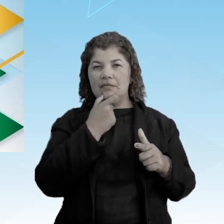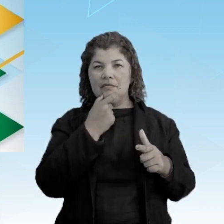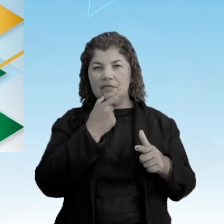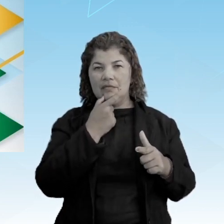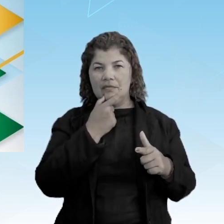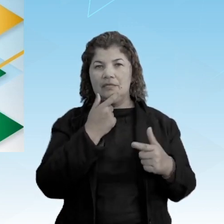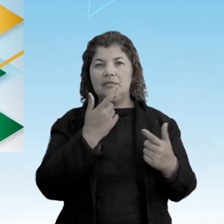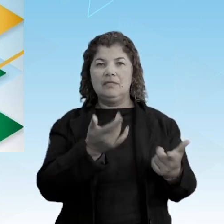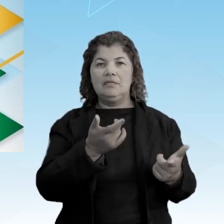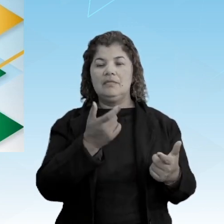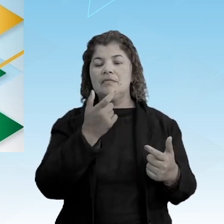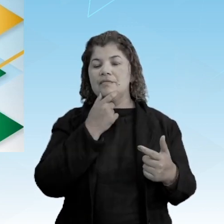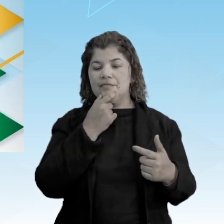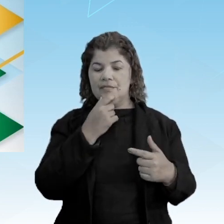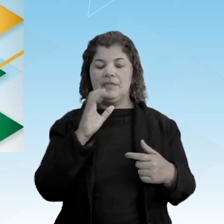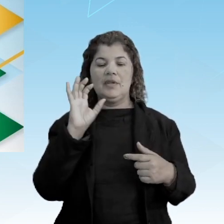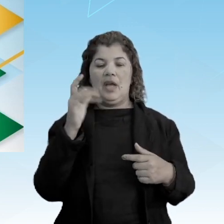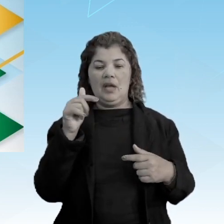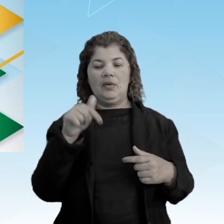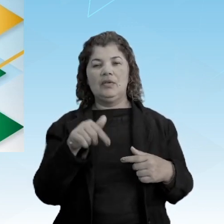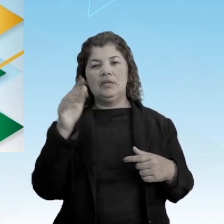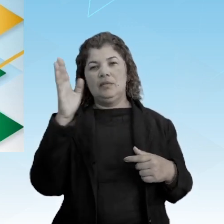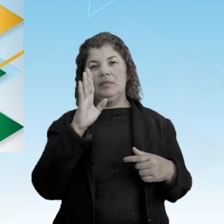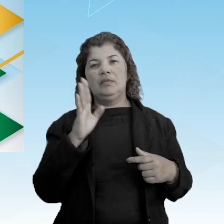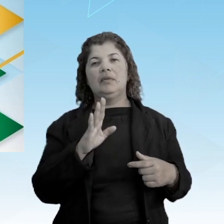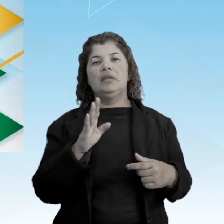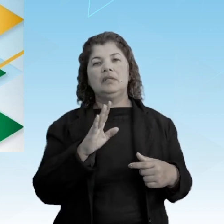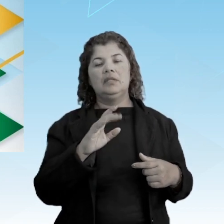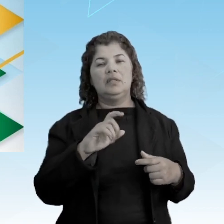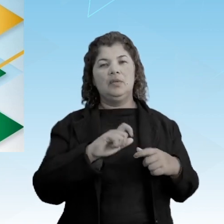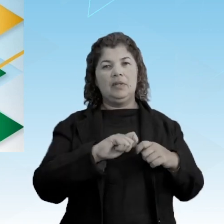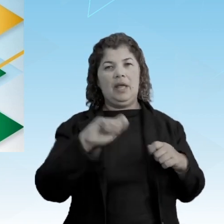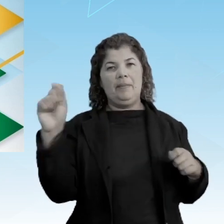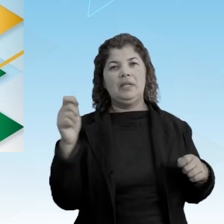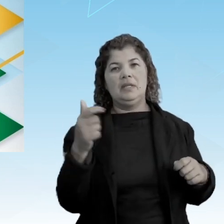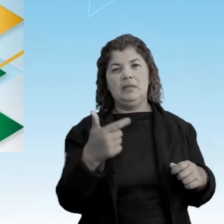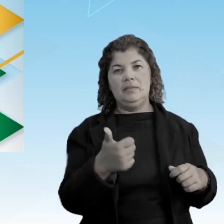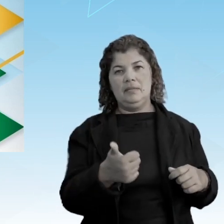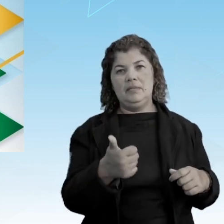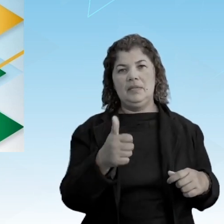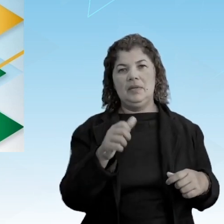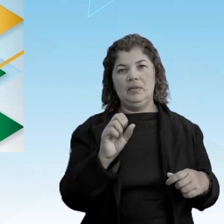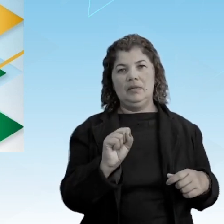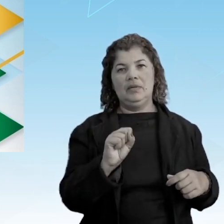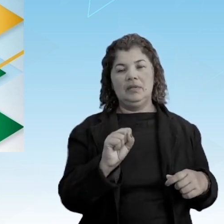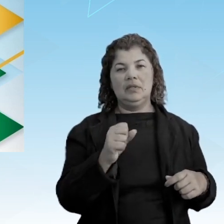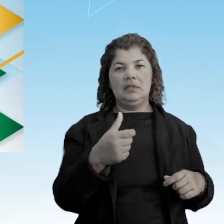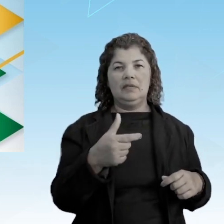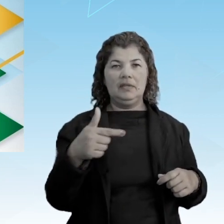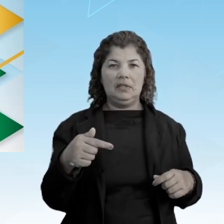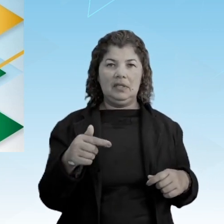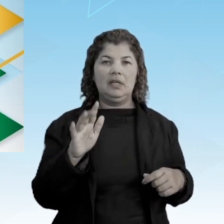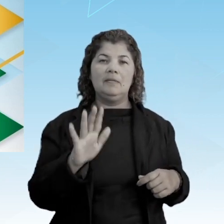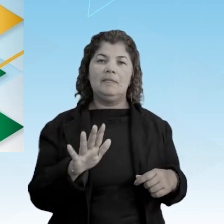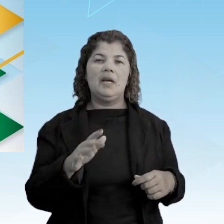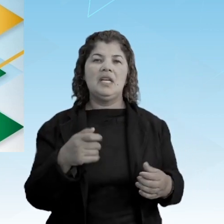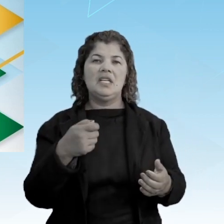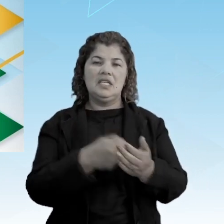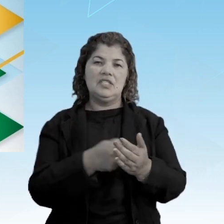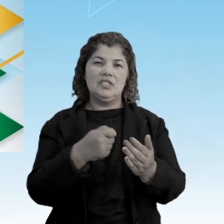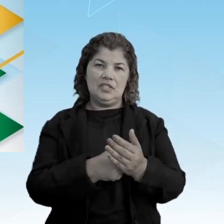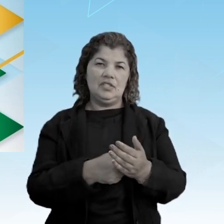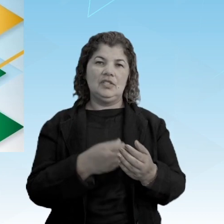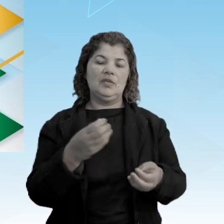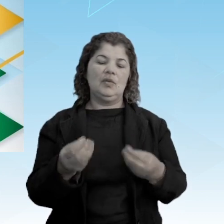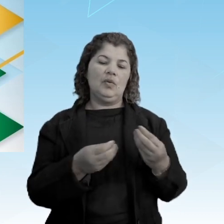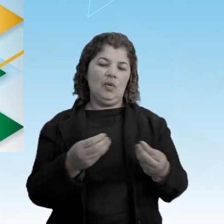Já a Inglaterra reconheceu independente do Brasil em 1827, mas para isso exigiu. Renovação do tratado comercial